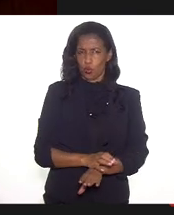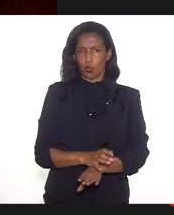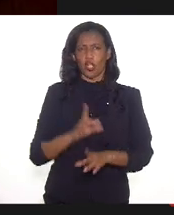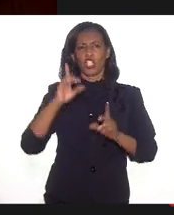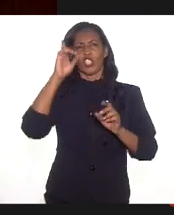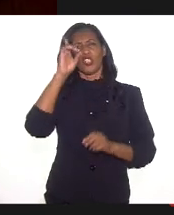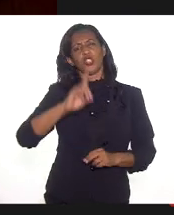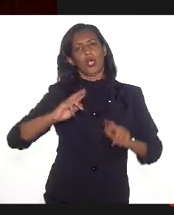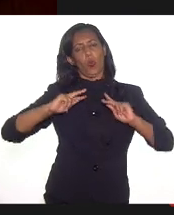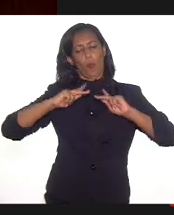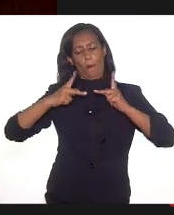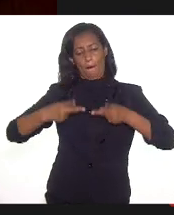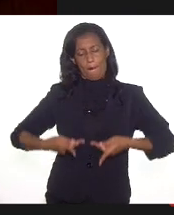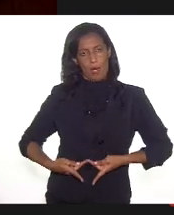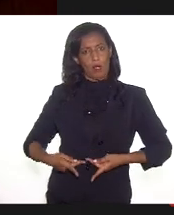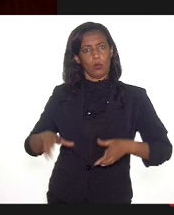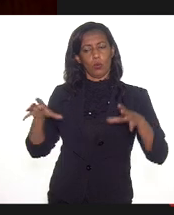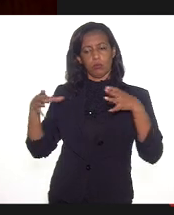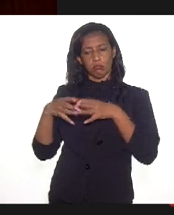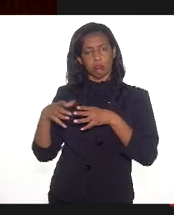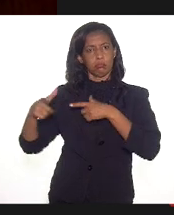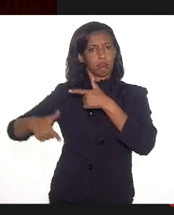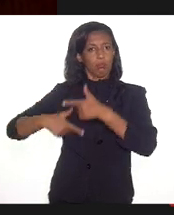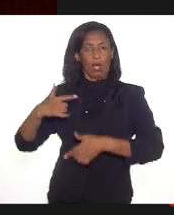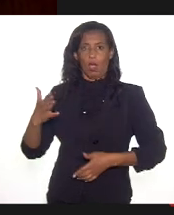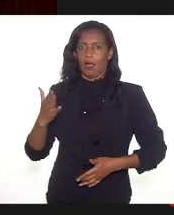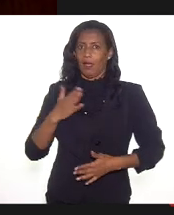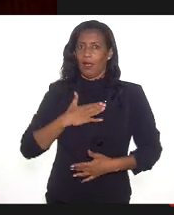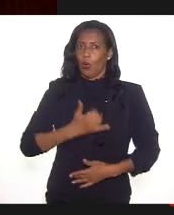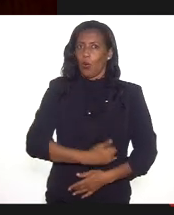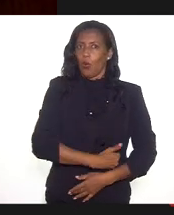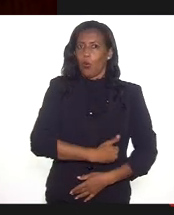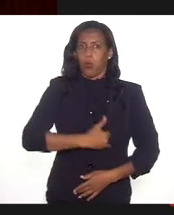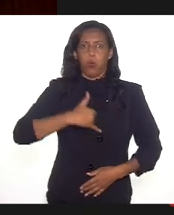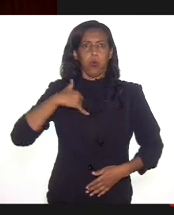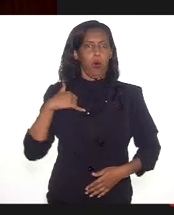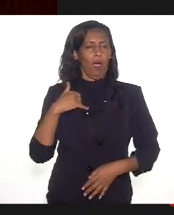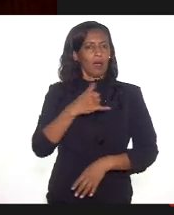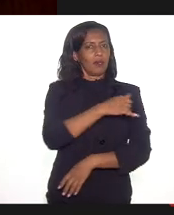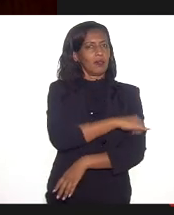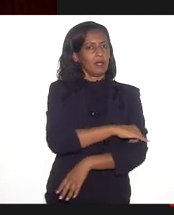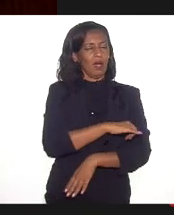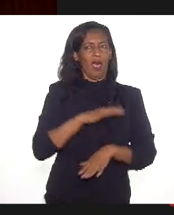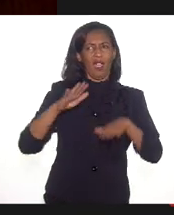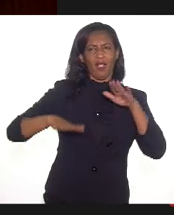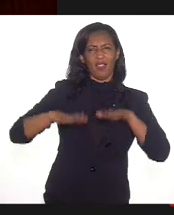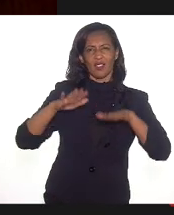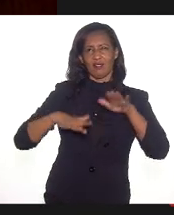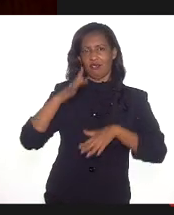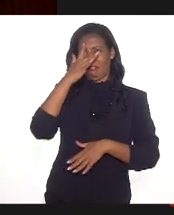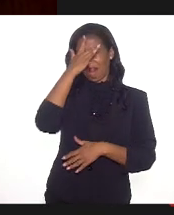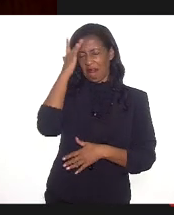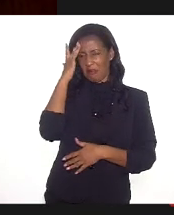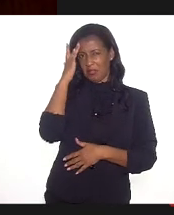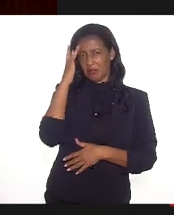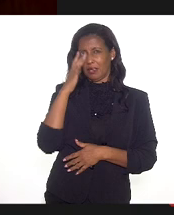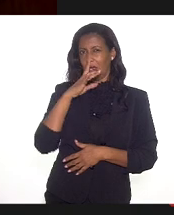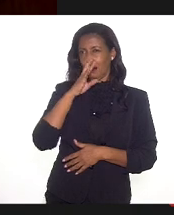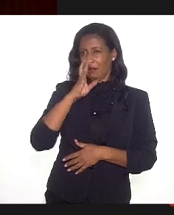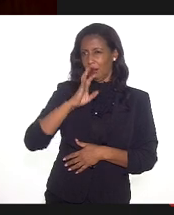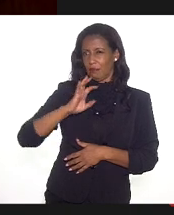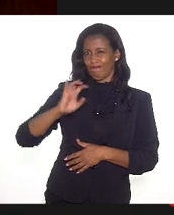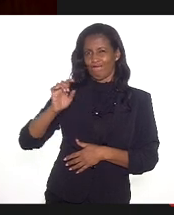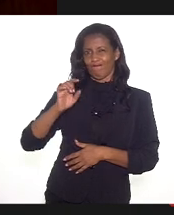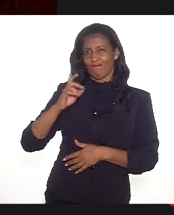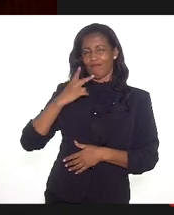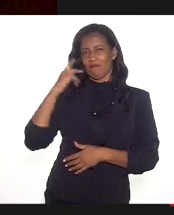Humanos, a Comissão de Trabalho, que é um orgulho para o Rio de Janeiro. Muitas vezes as pessoas criminalizam a política e